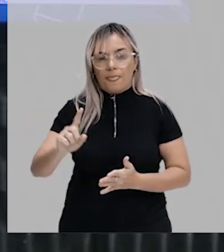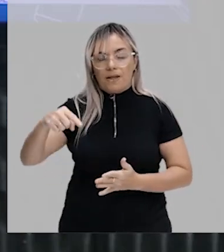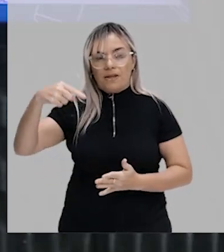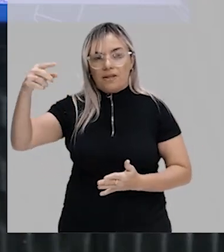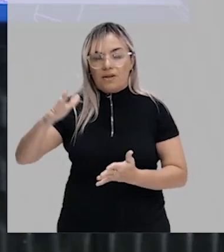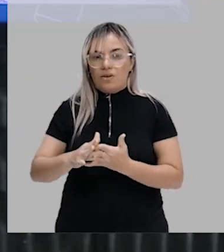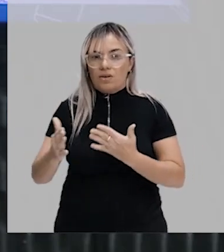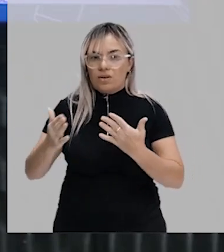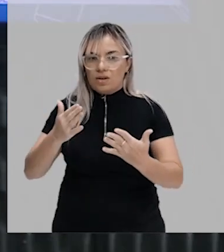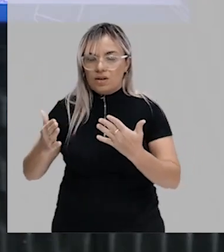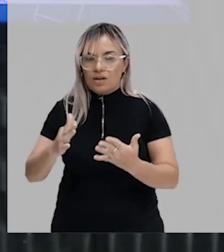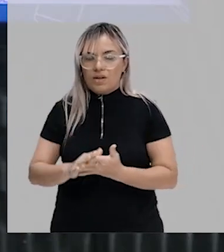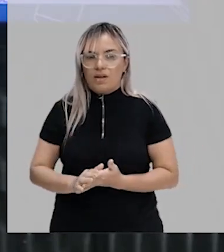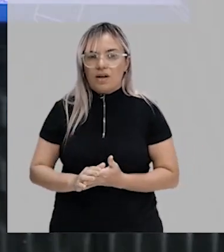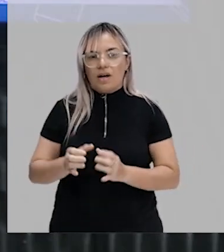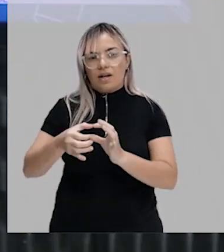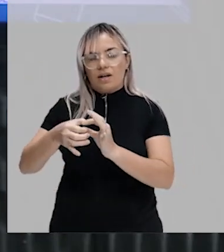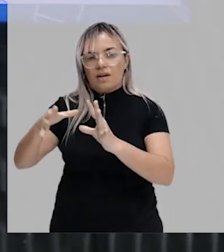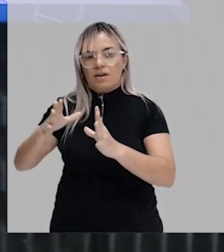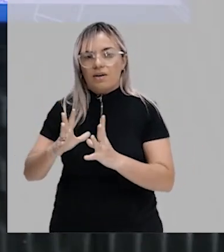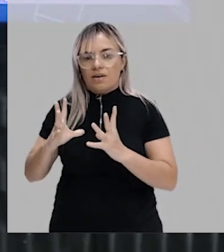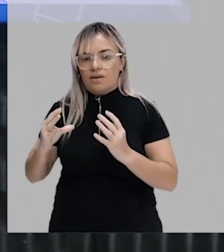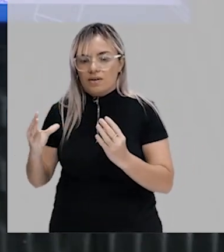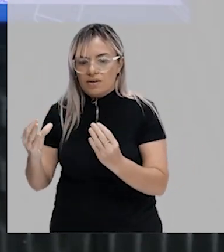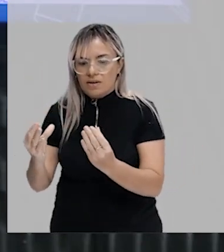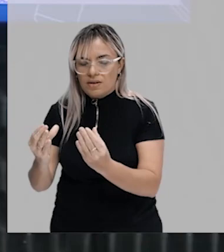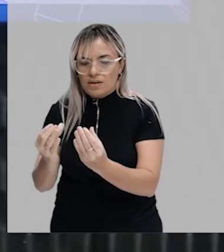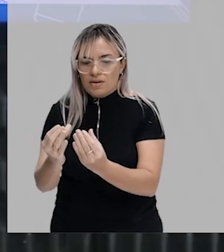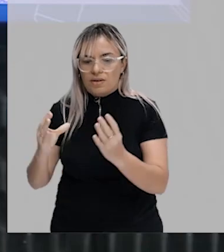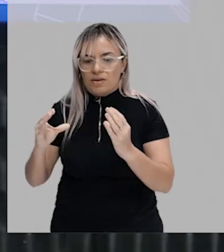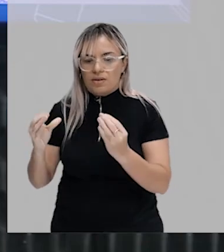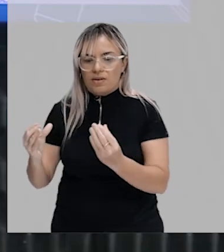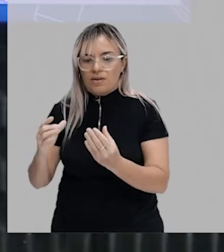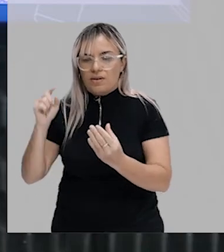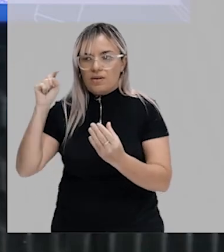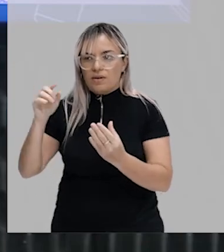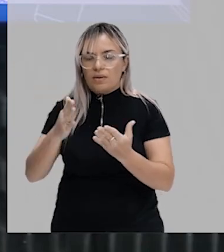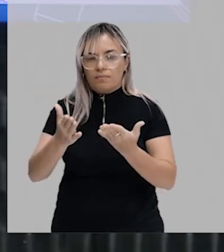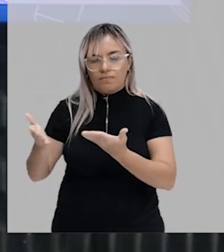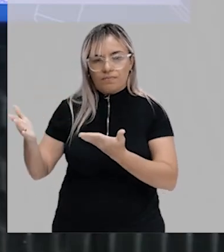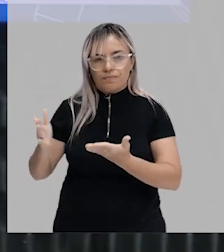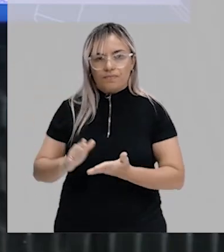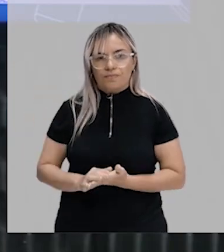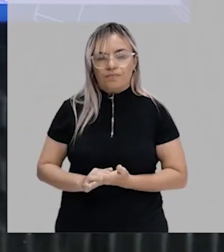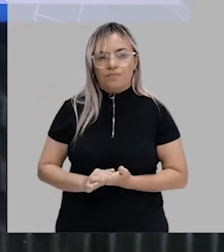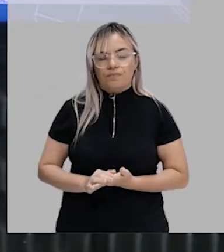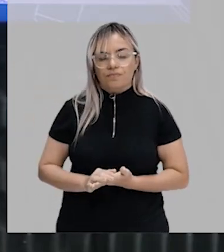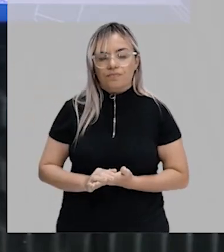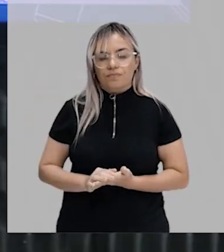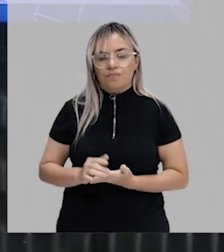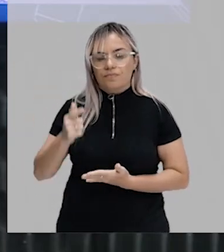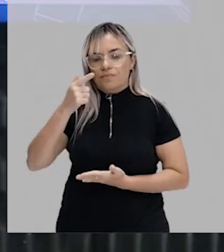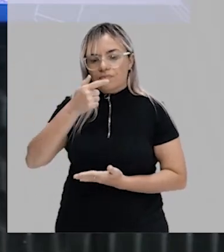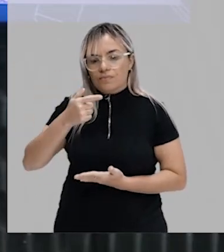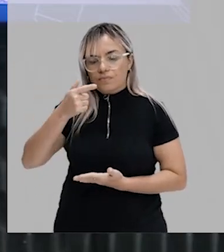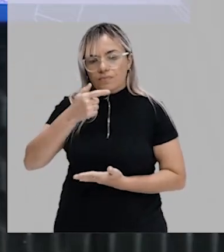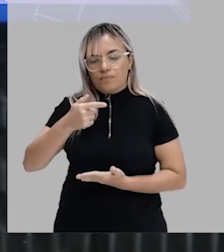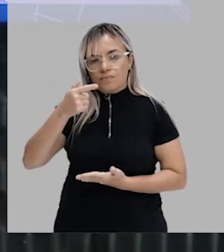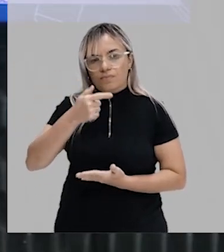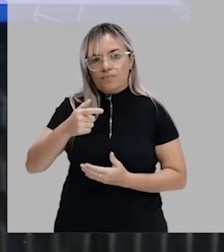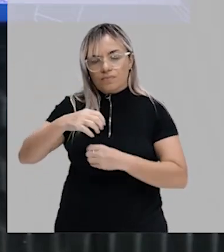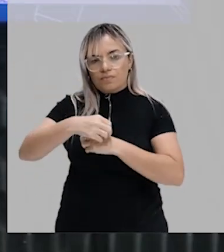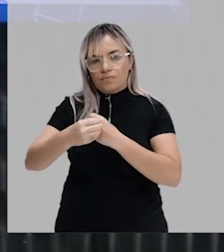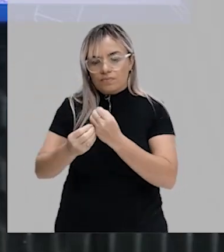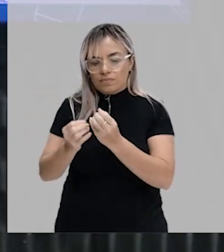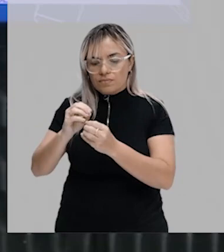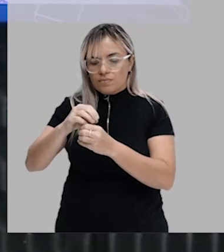mecanismo de fermentação. Aqui na fermentação, vocês veem que a glicose é quebrada. Mas uma parte da energia ainda está